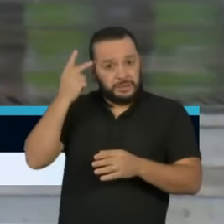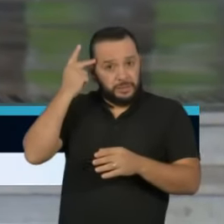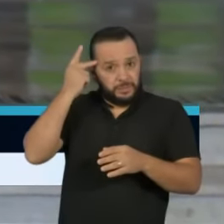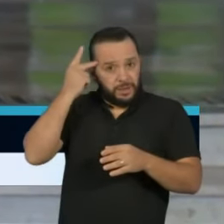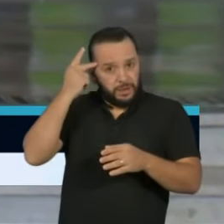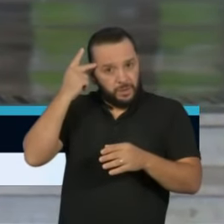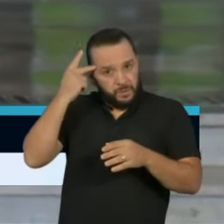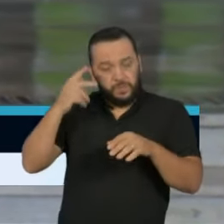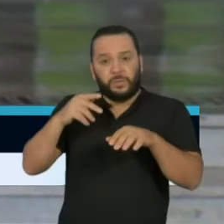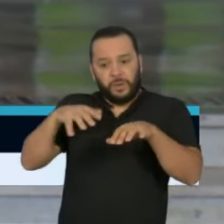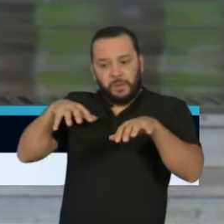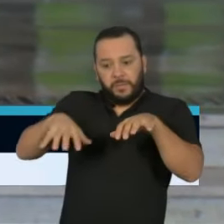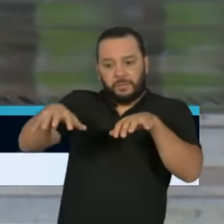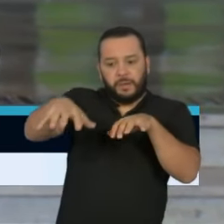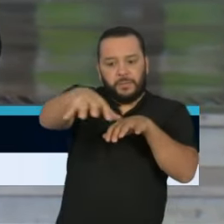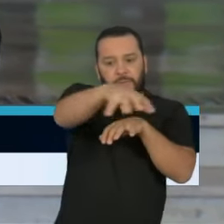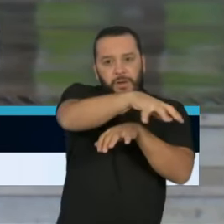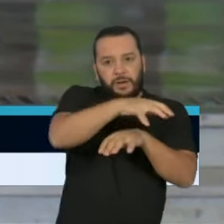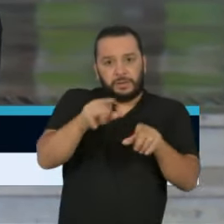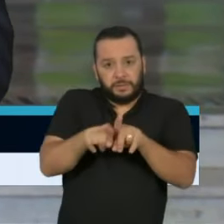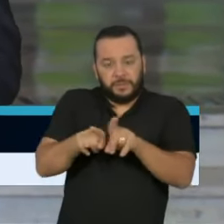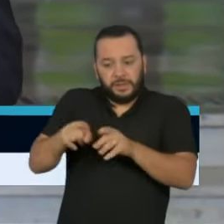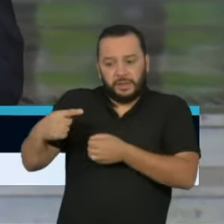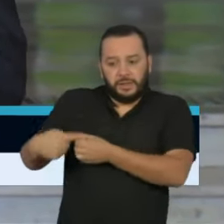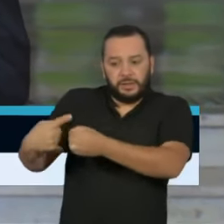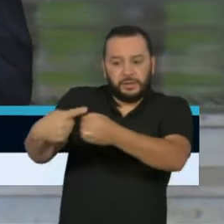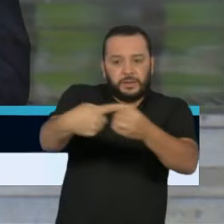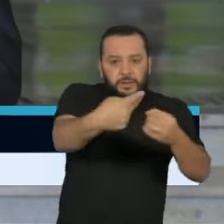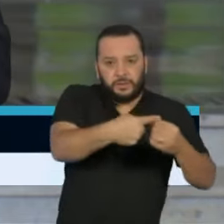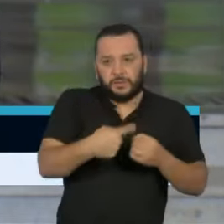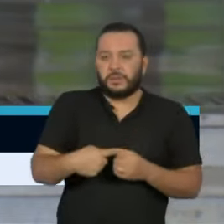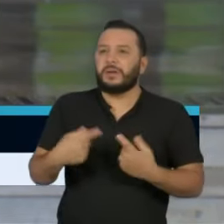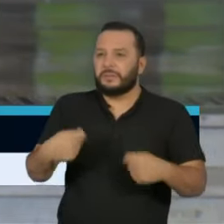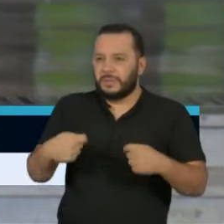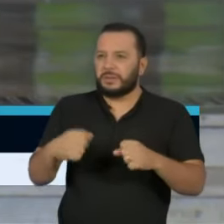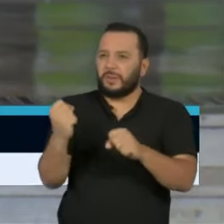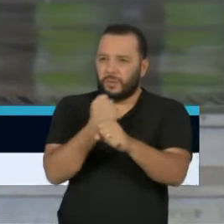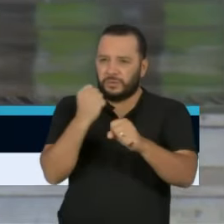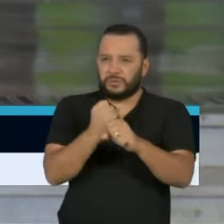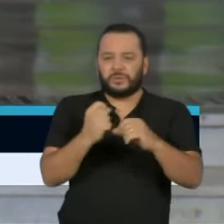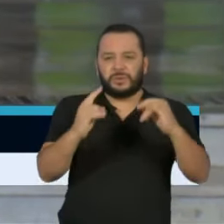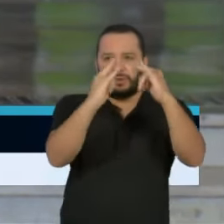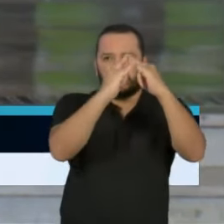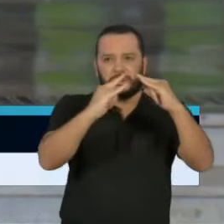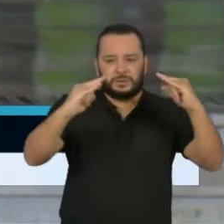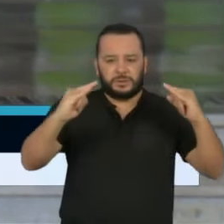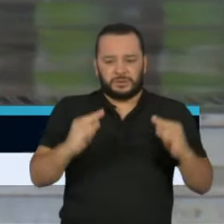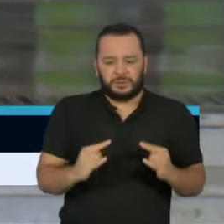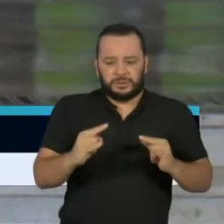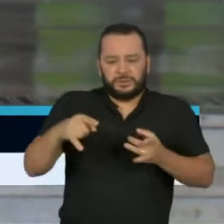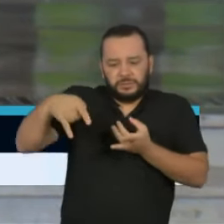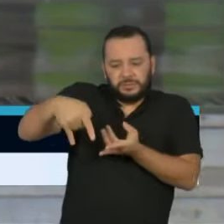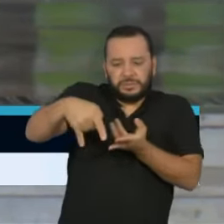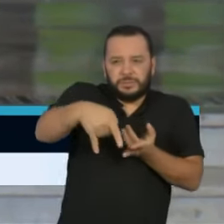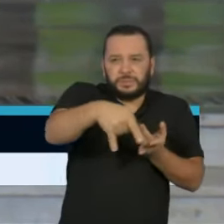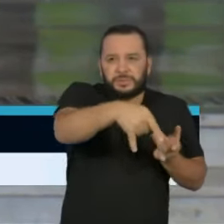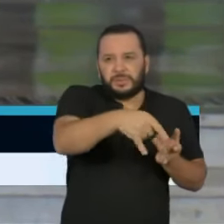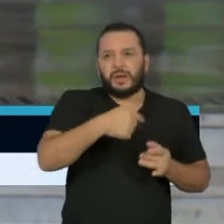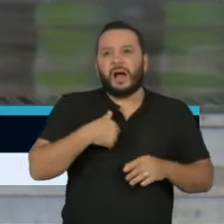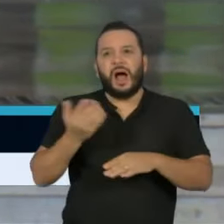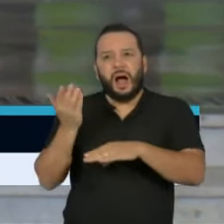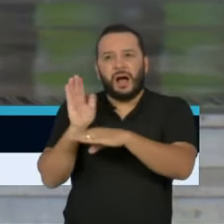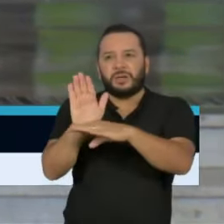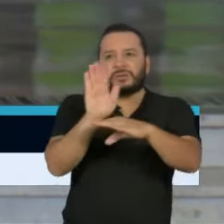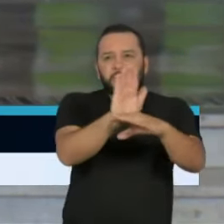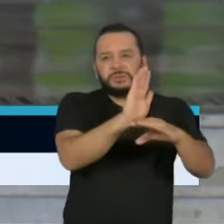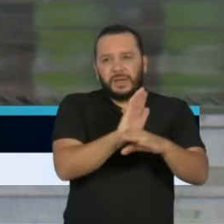Então, nós também precisamos de hospital de campanha, no sentido de suprir para estas outras cidades e a região